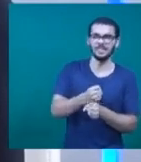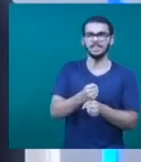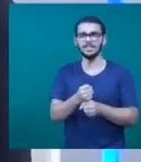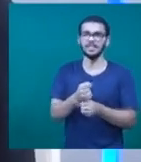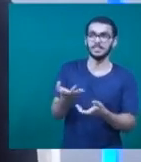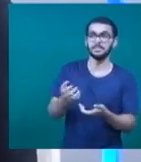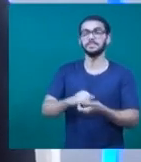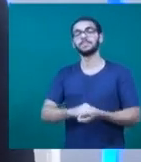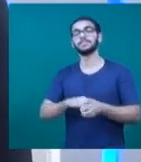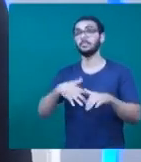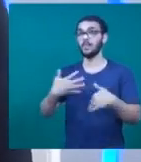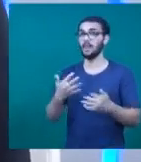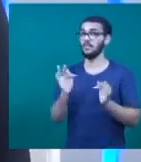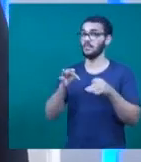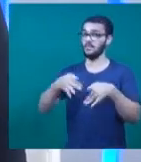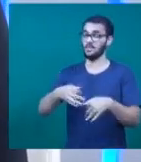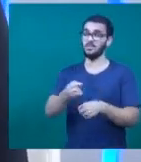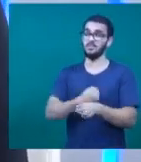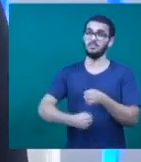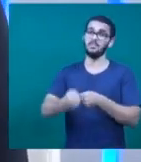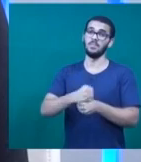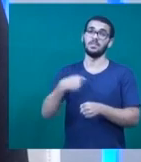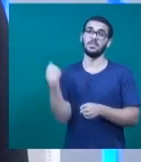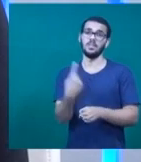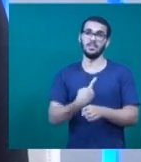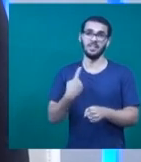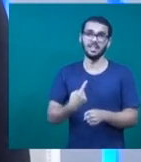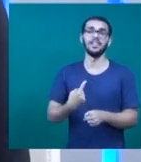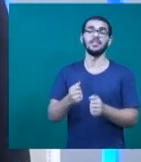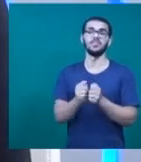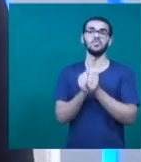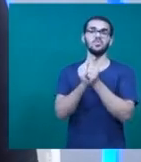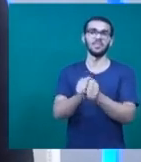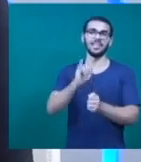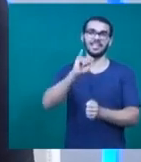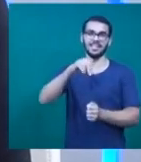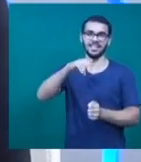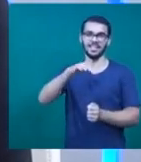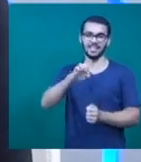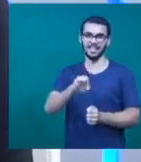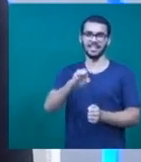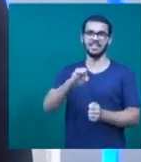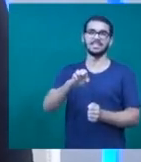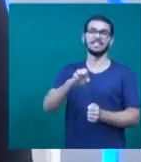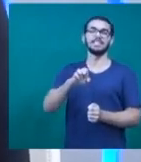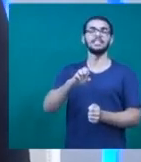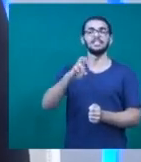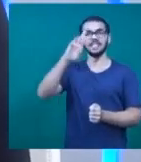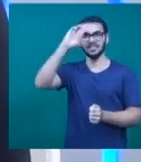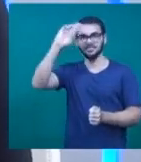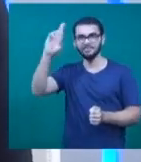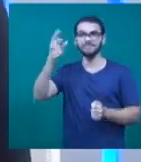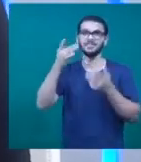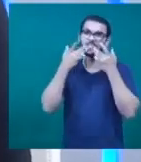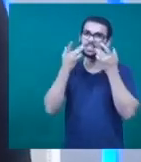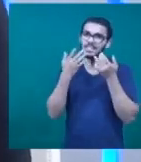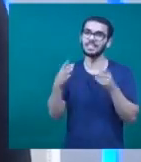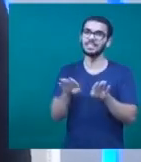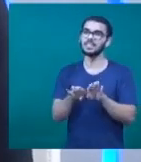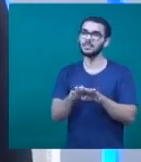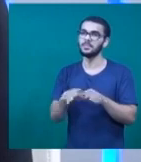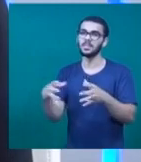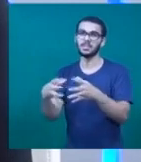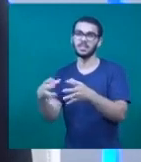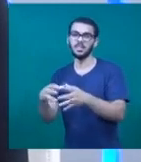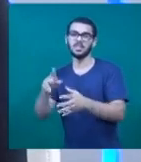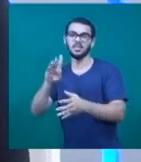um tempo. E no final do ano passado, a gente esteve com a Inês Peixoto, que é a diretora do espetáculo. E ela é atriz do grupo Galpão